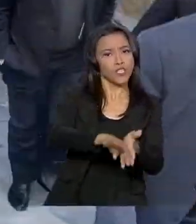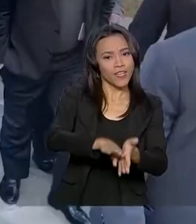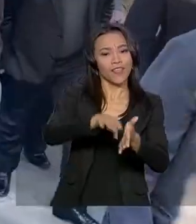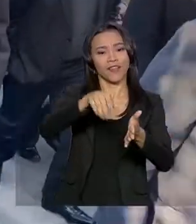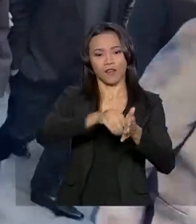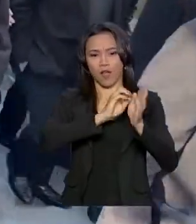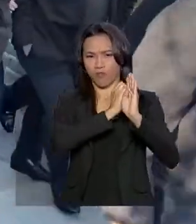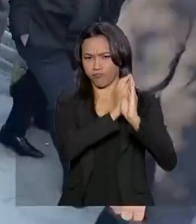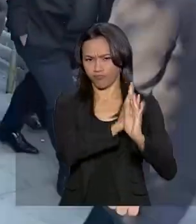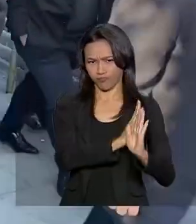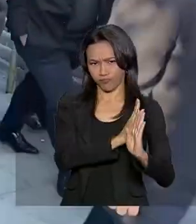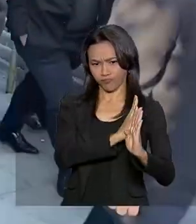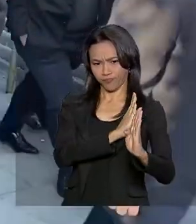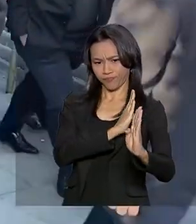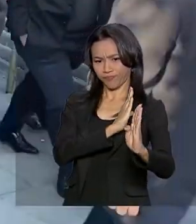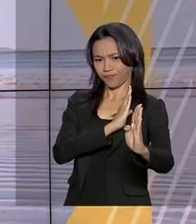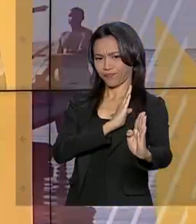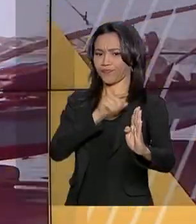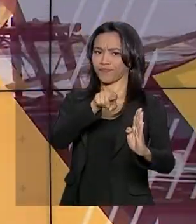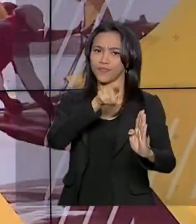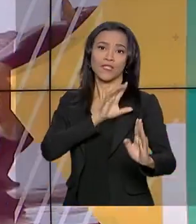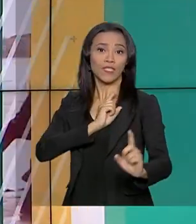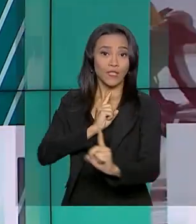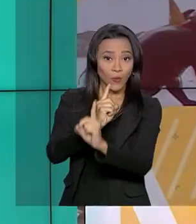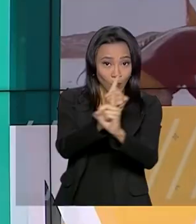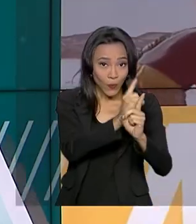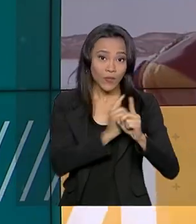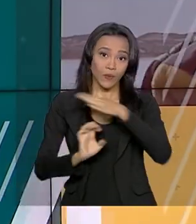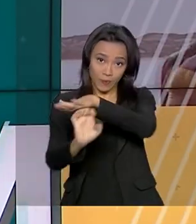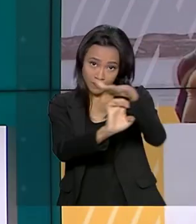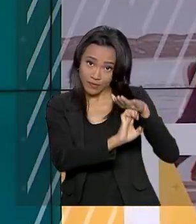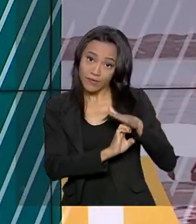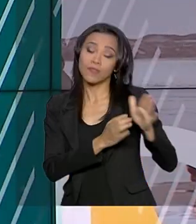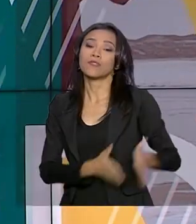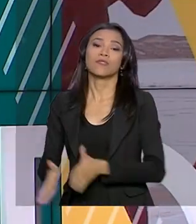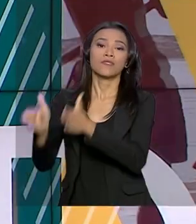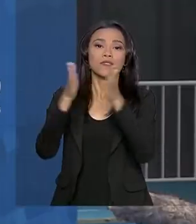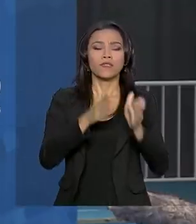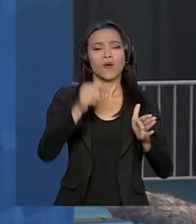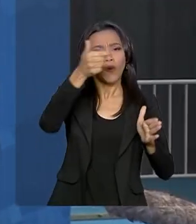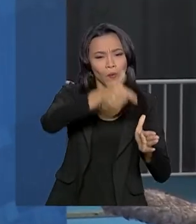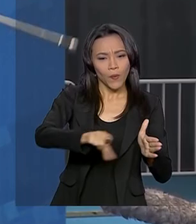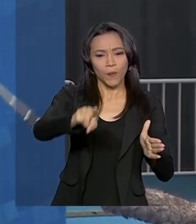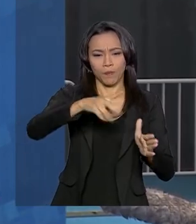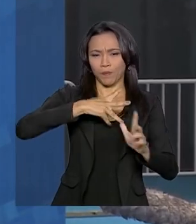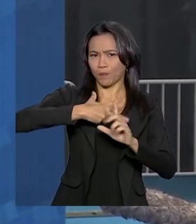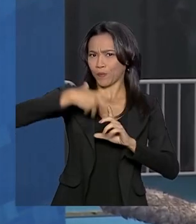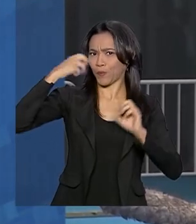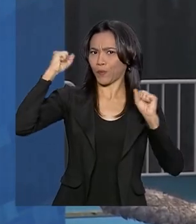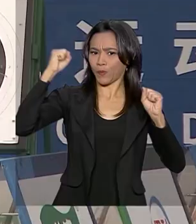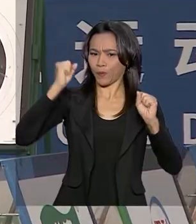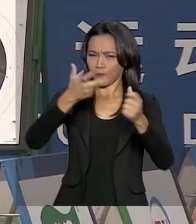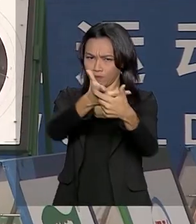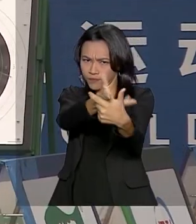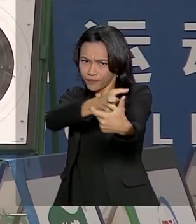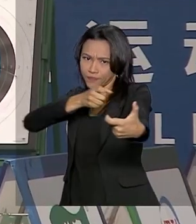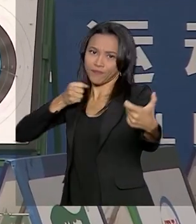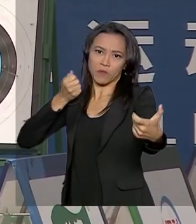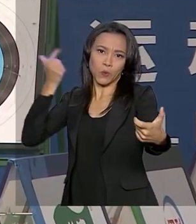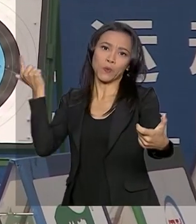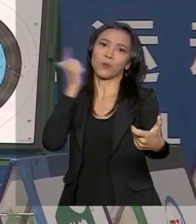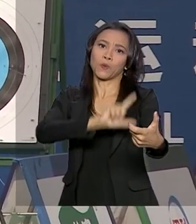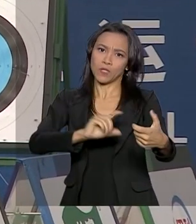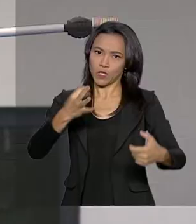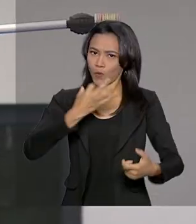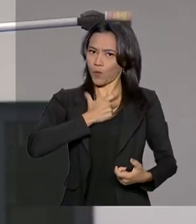a Muralha da China e se encontra com investidores. E veja também, Brasil conquista ouro inédito no tiro com arco nos Jogos